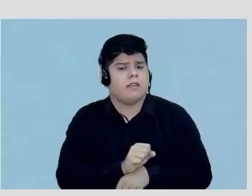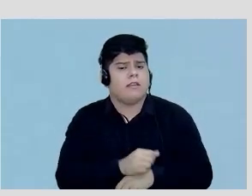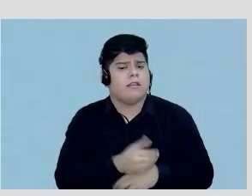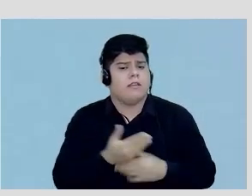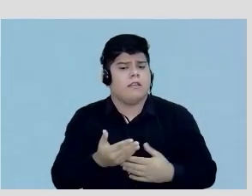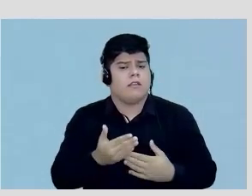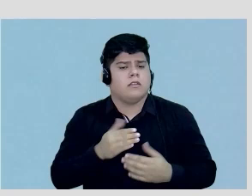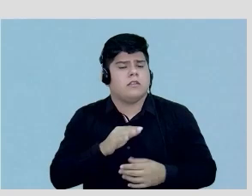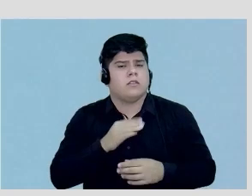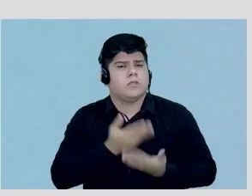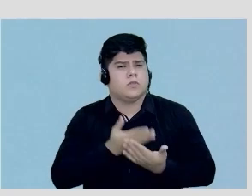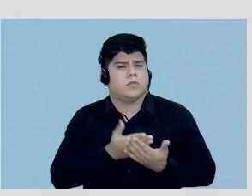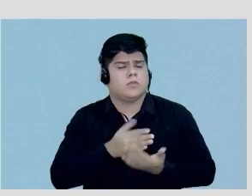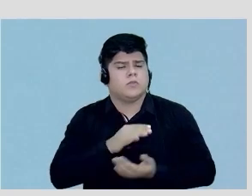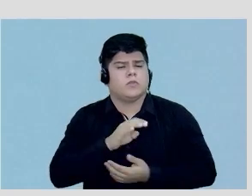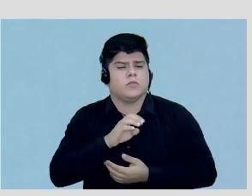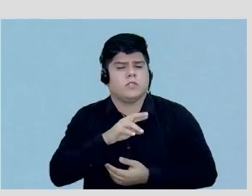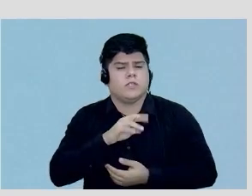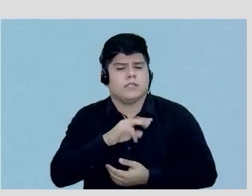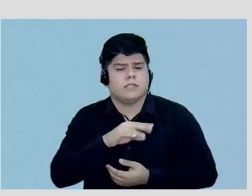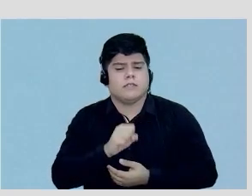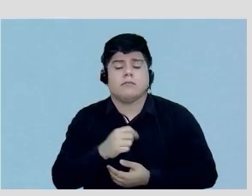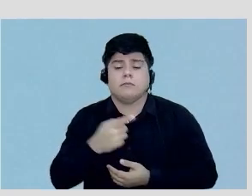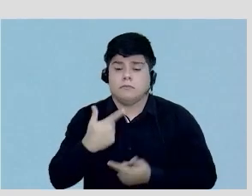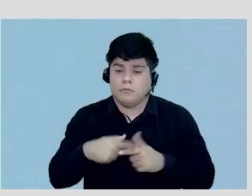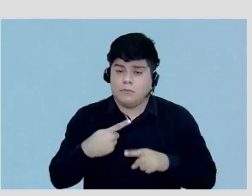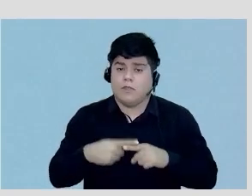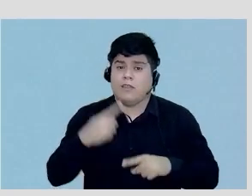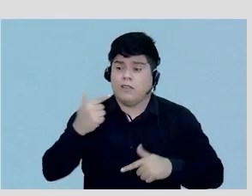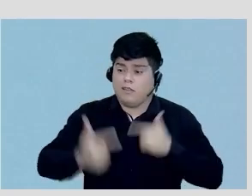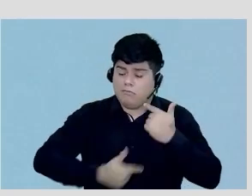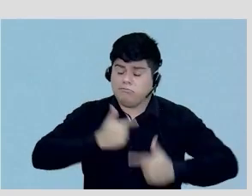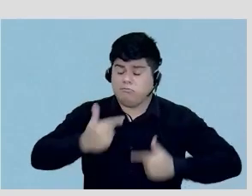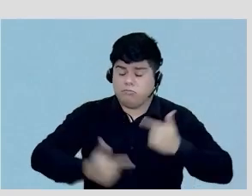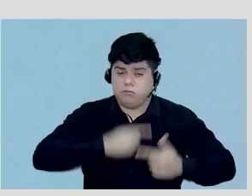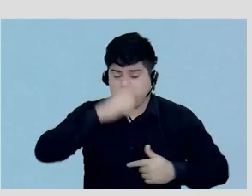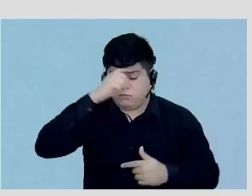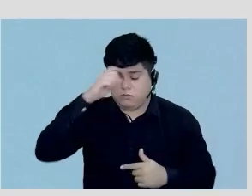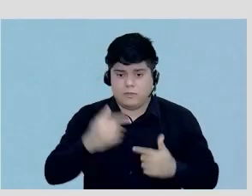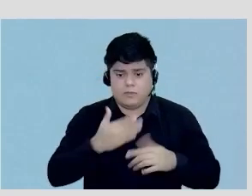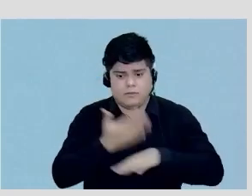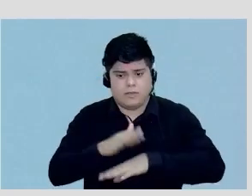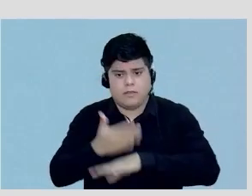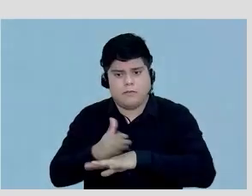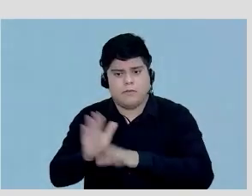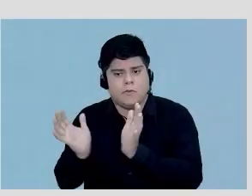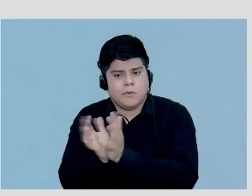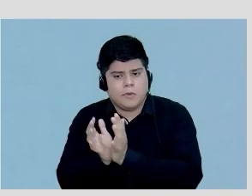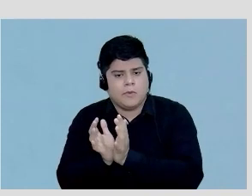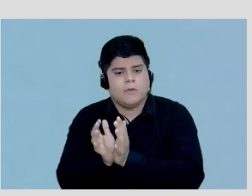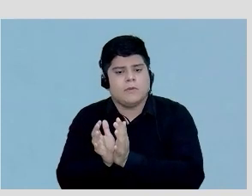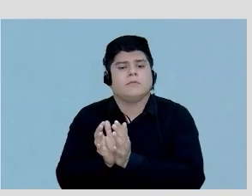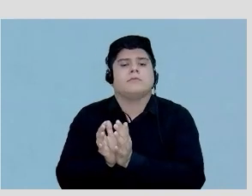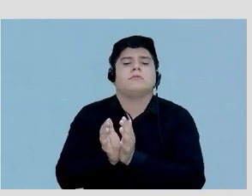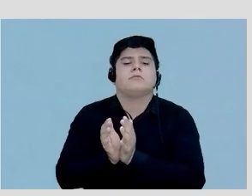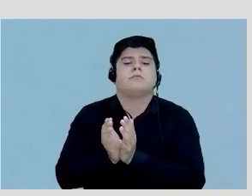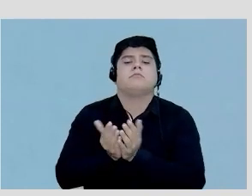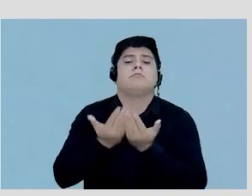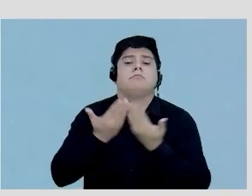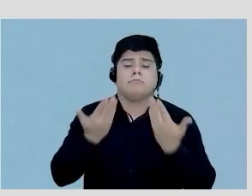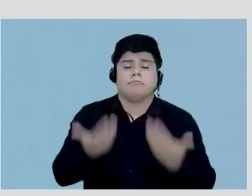de reserva de fluxo coronário porque dá trabalho que é necessário o treinamento da equipe e é aquilo que